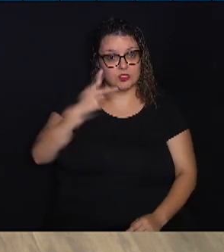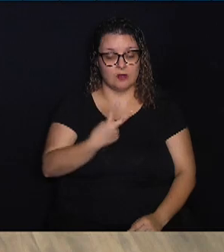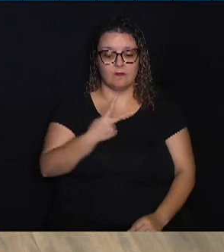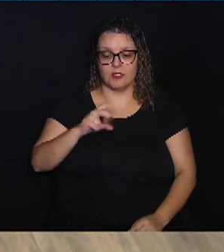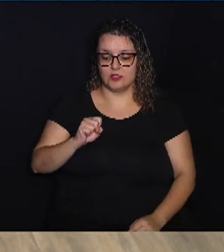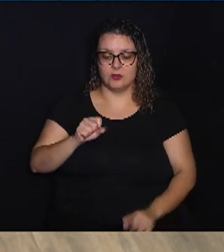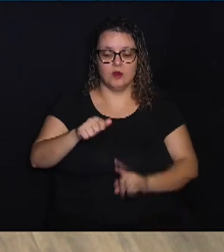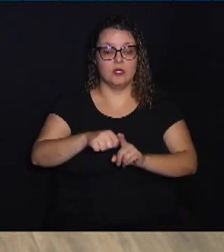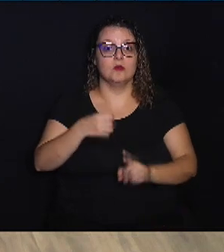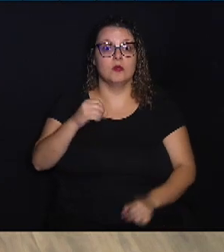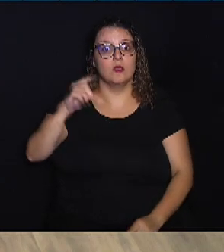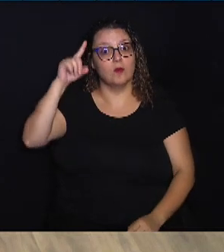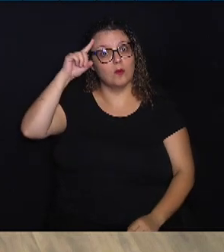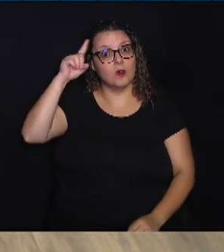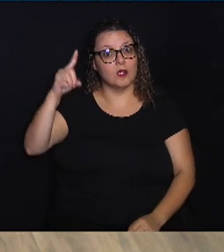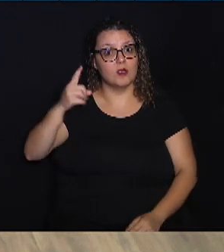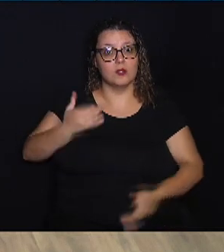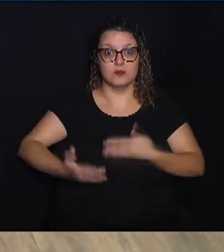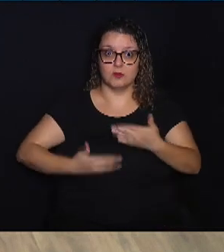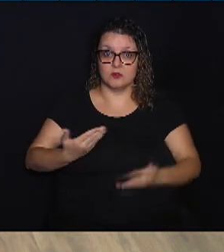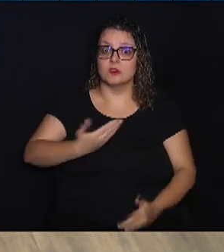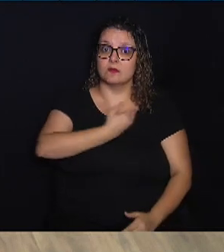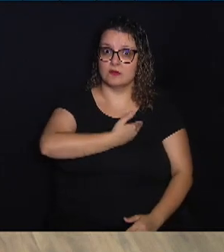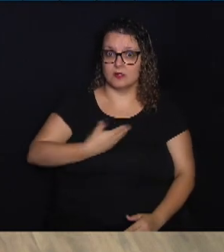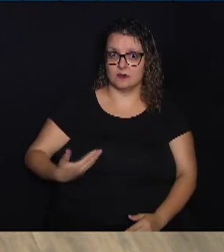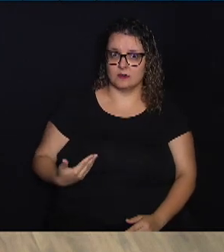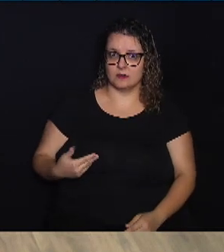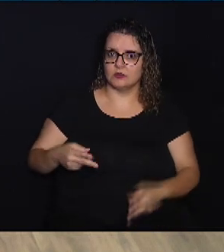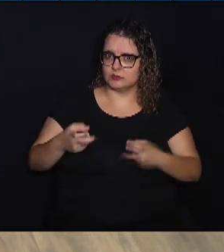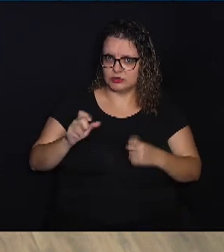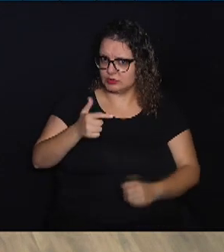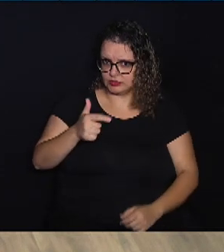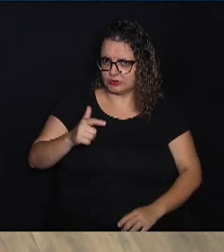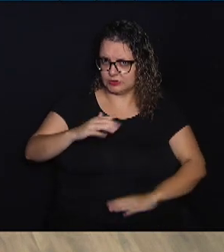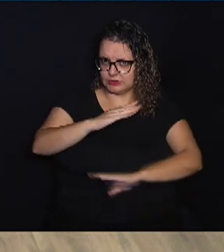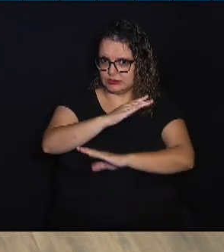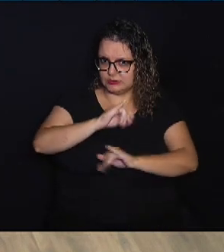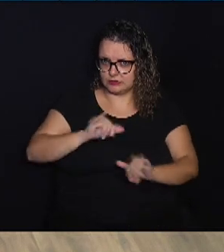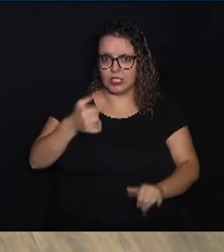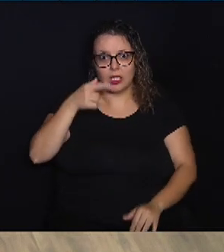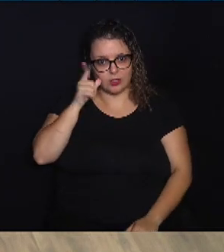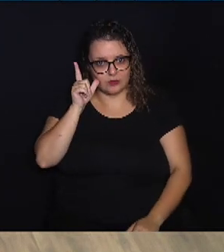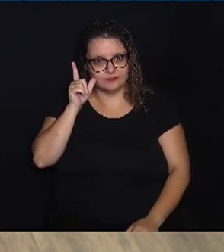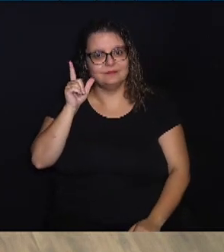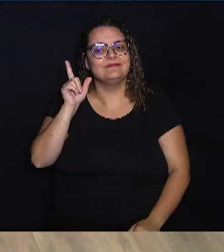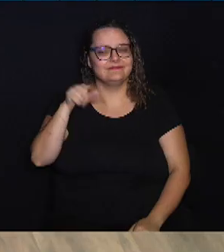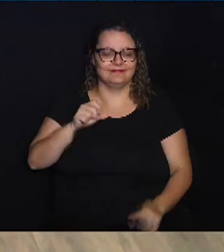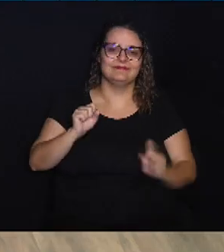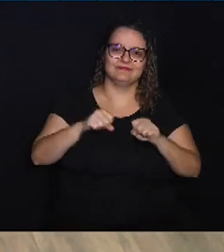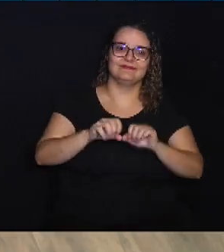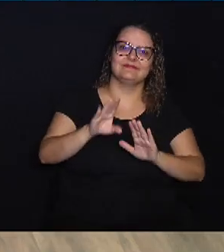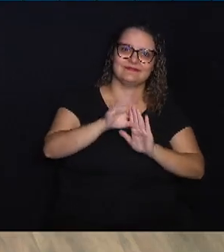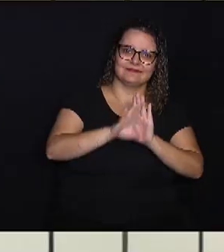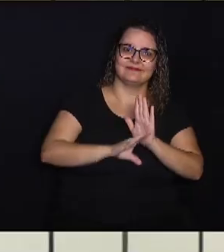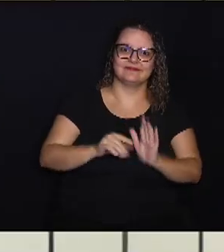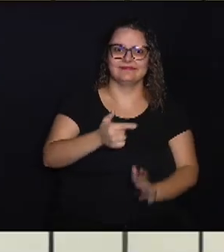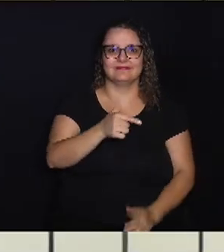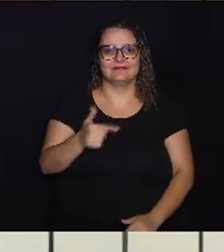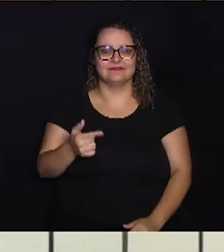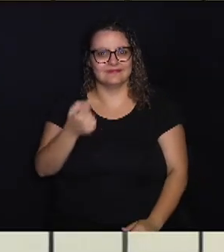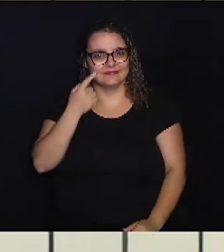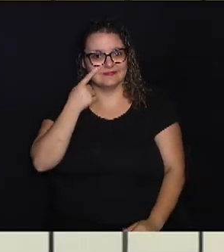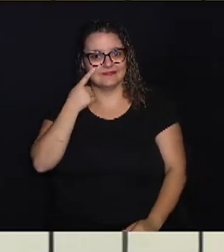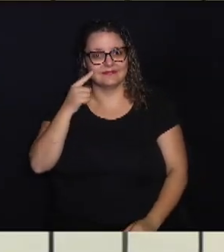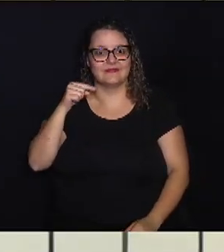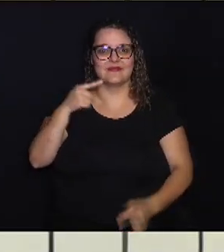outubro foi o dia do servidor público. Percebeu que não teve Câmara Notícia ontem? A gente teve toda a programação, mas a gente não teve não. Olha só,